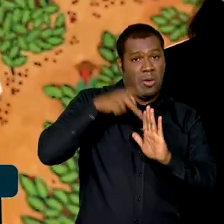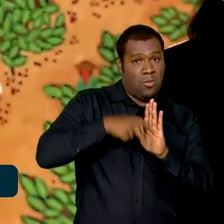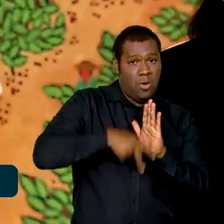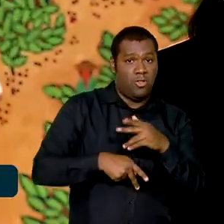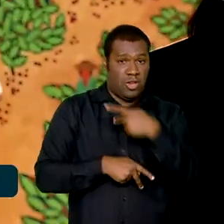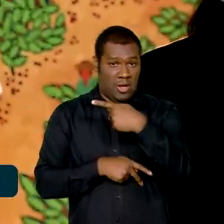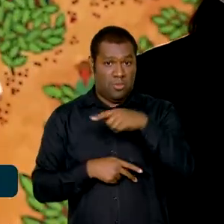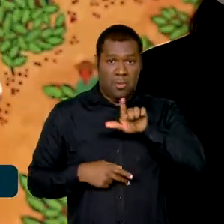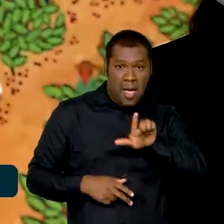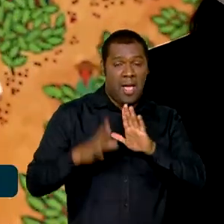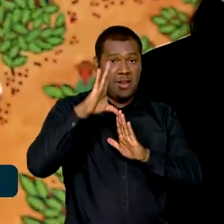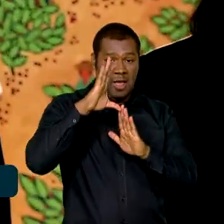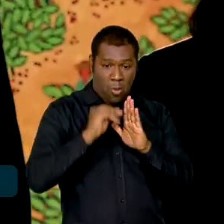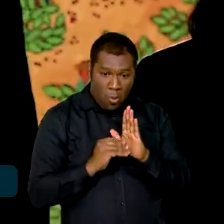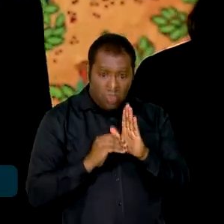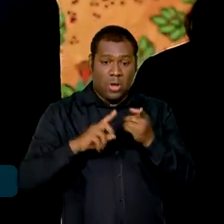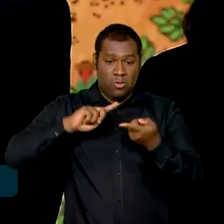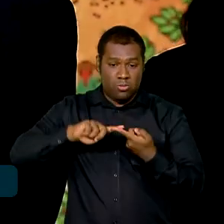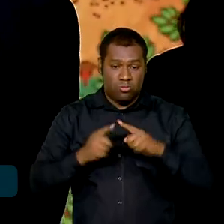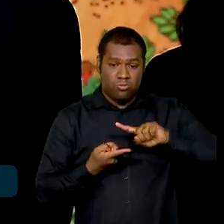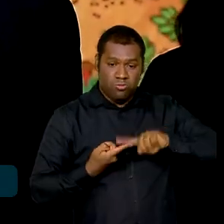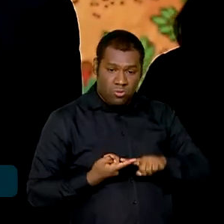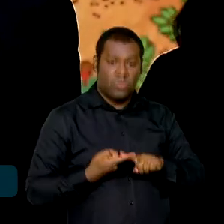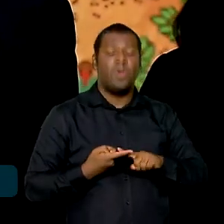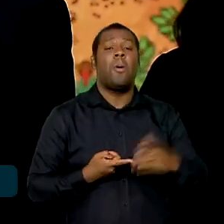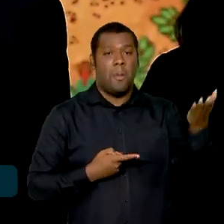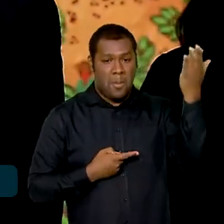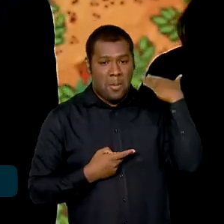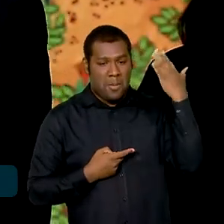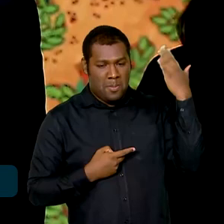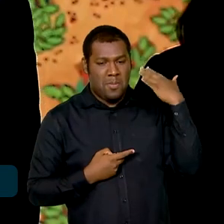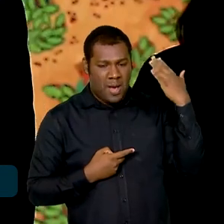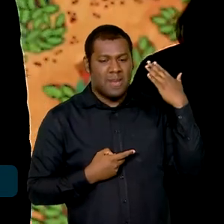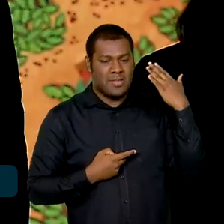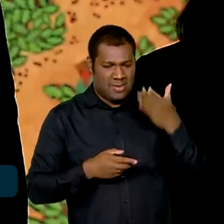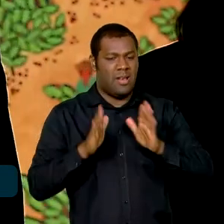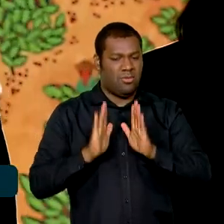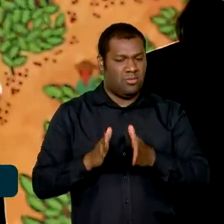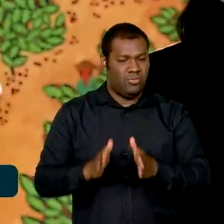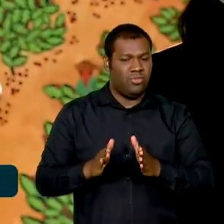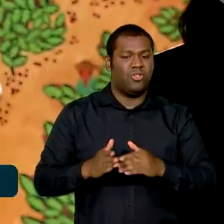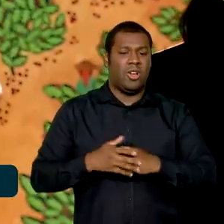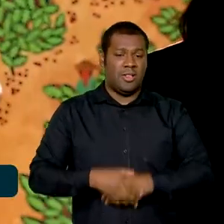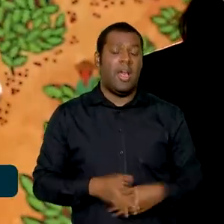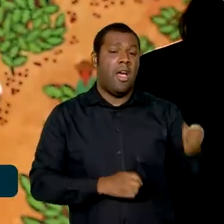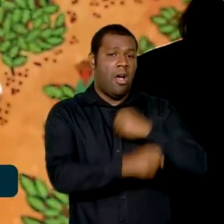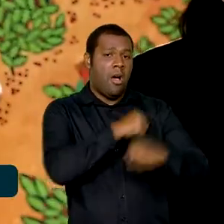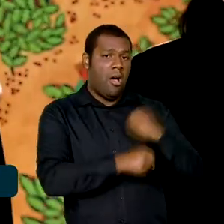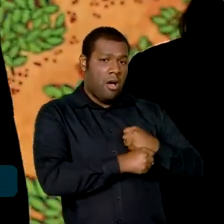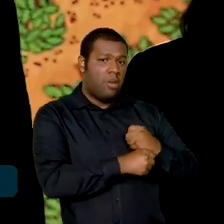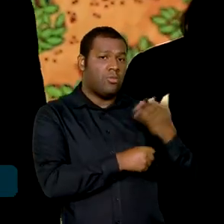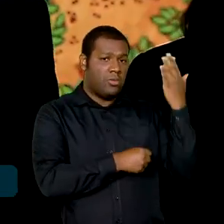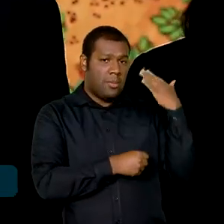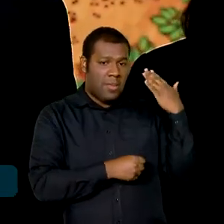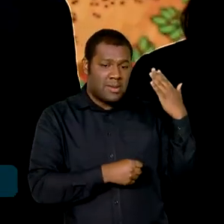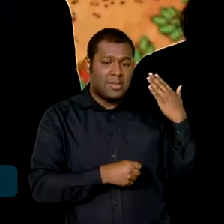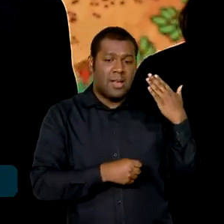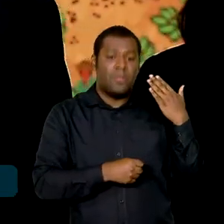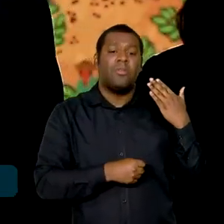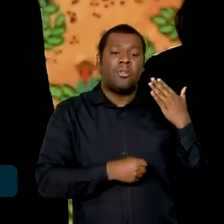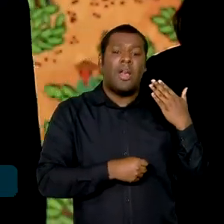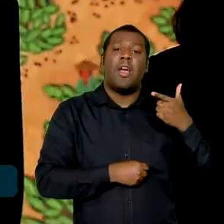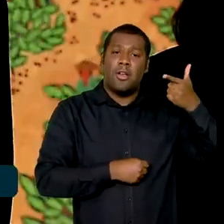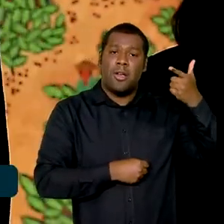o conteúdo dessa negociação, como já fizemos isso em relação a outras medidas provisórias. No ano passado, mais de uma vez,